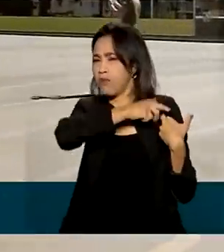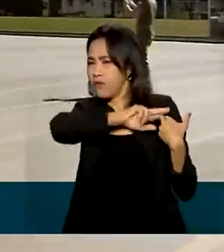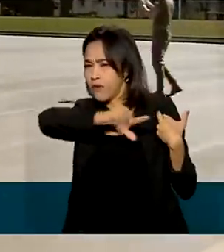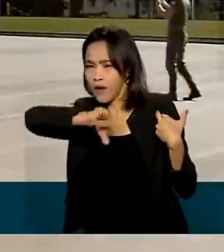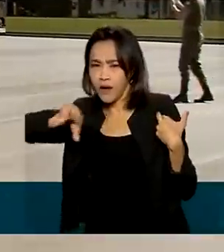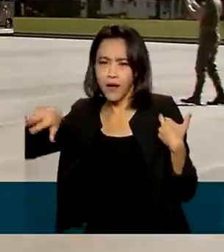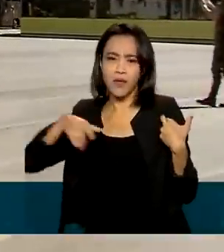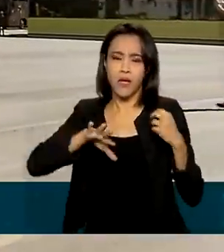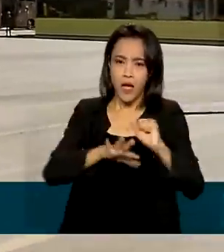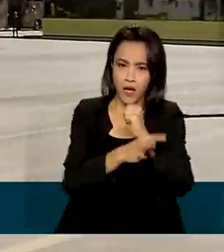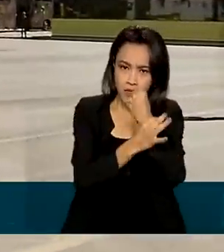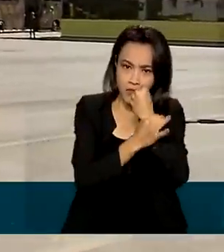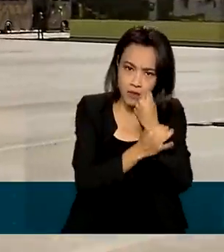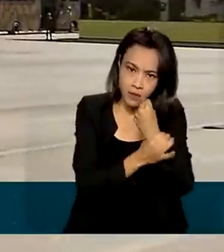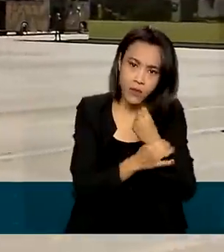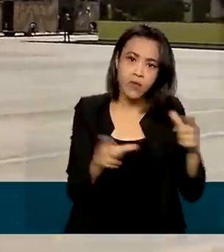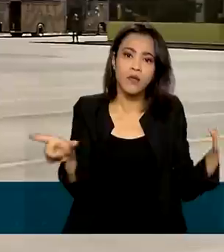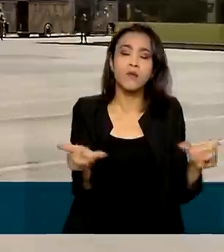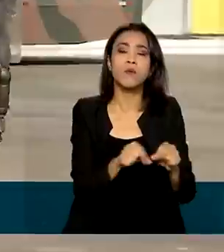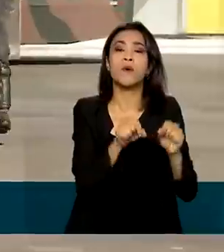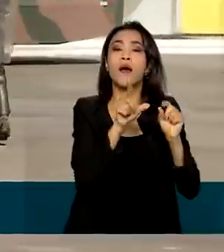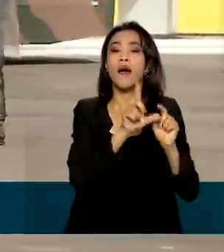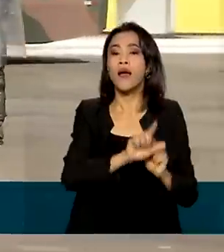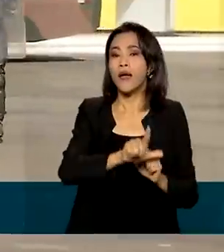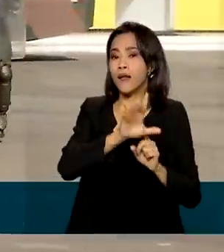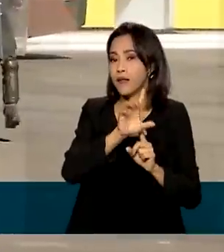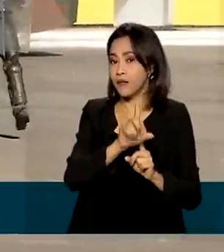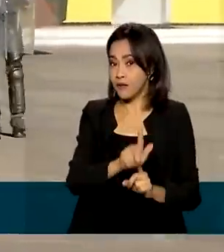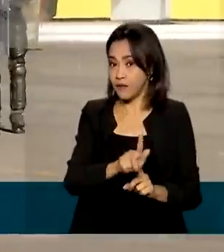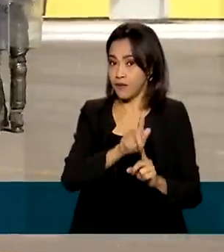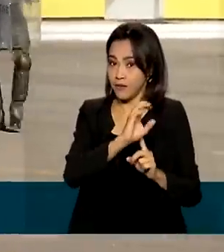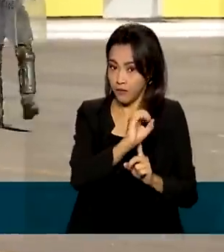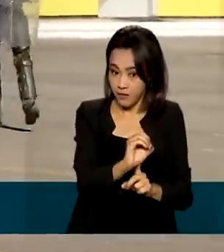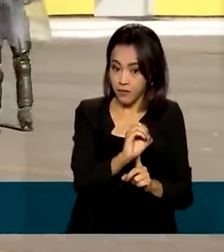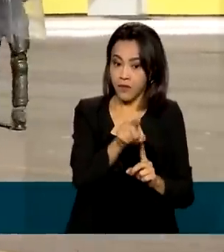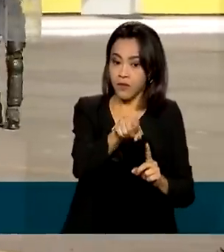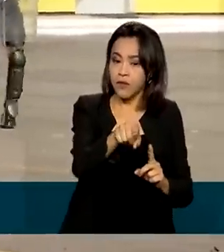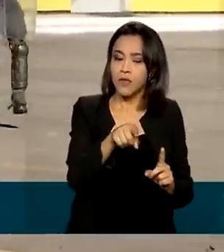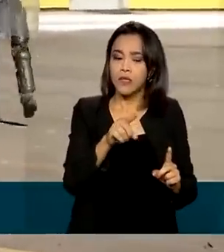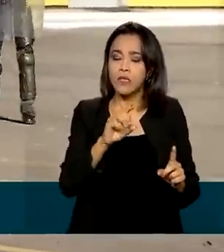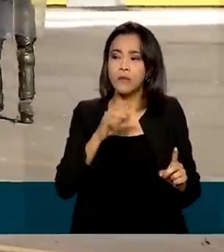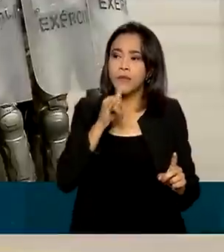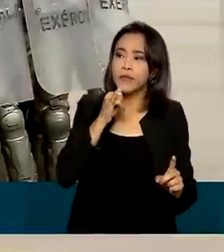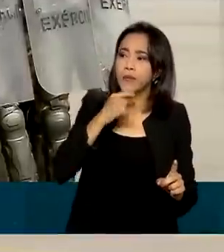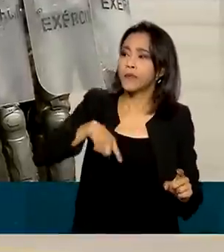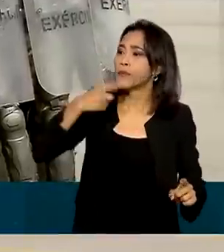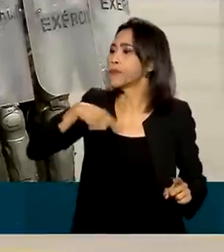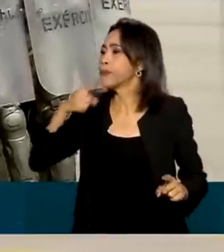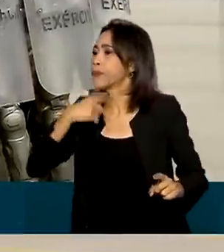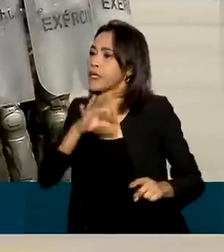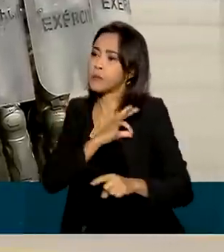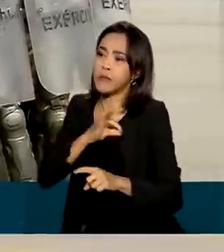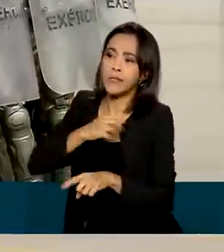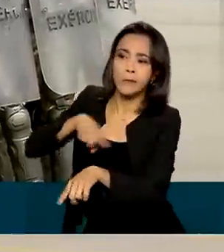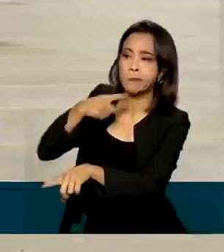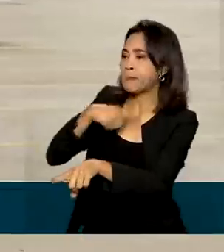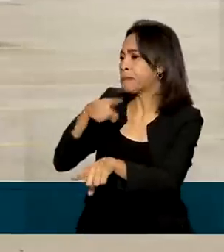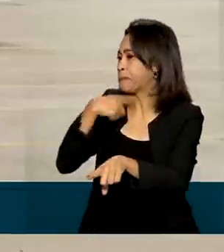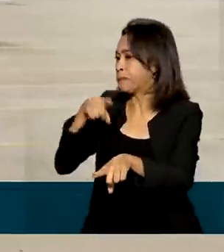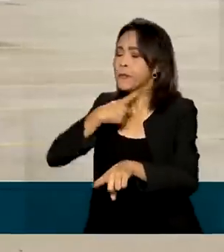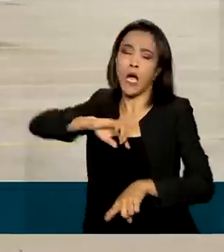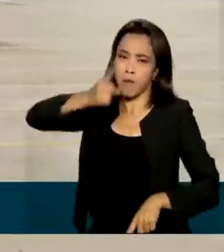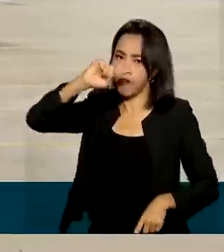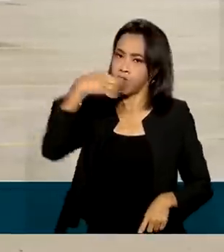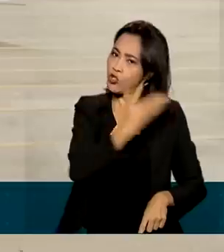pela garantia da lei e da ordem, em situações em que há esgotamento das forças tradicionais de